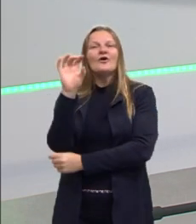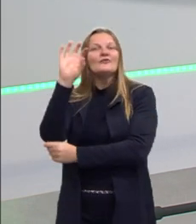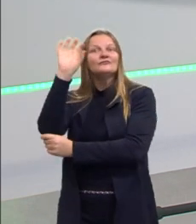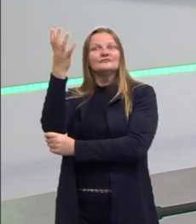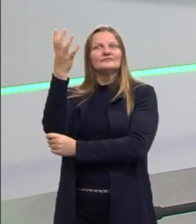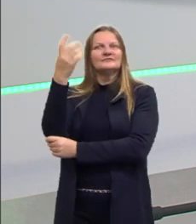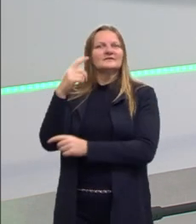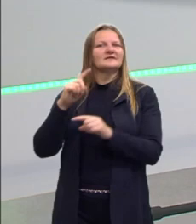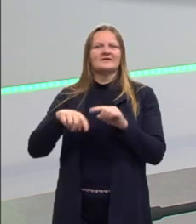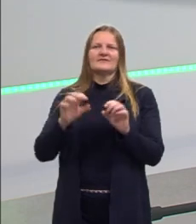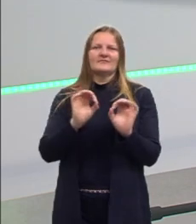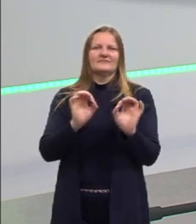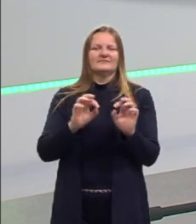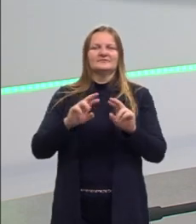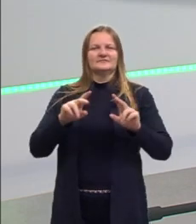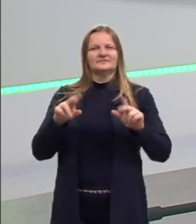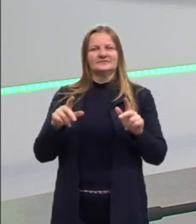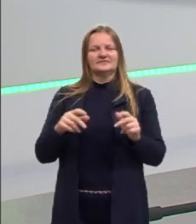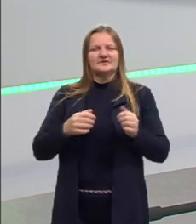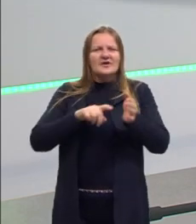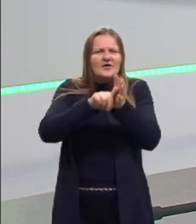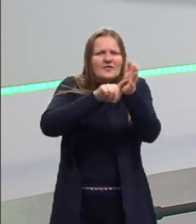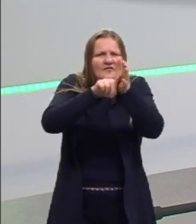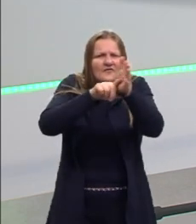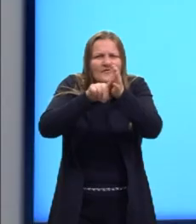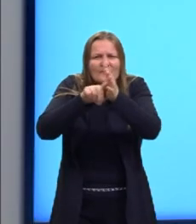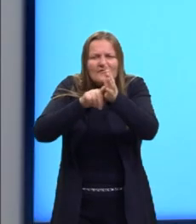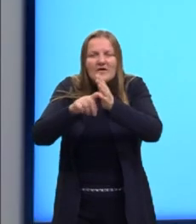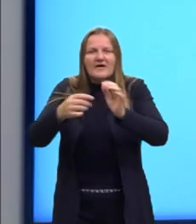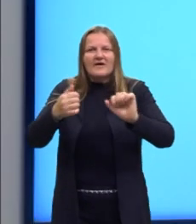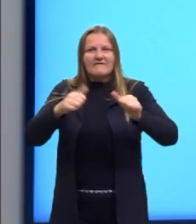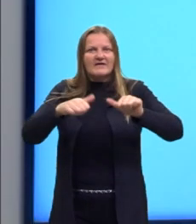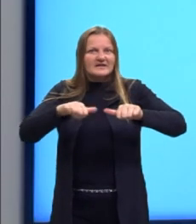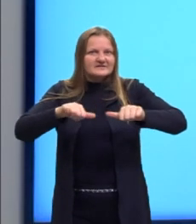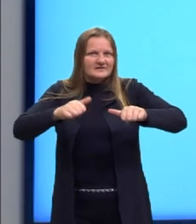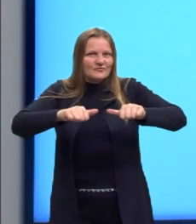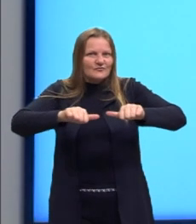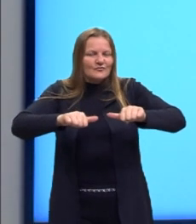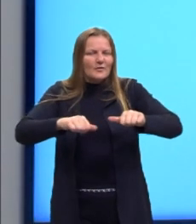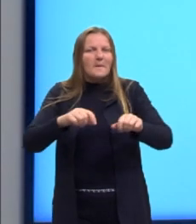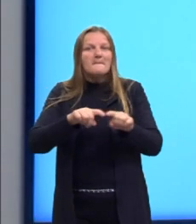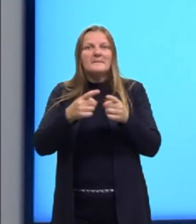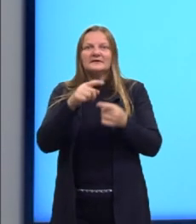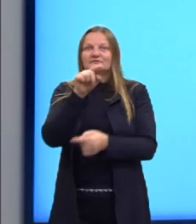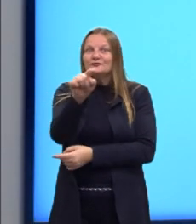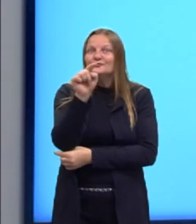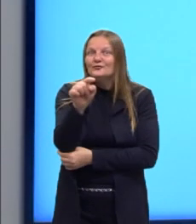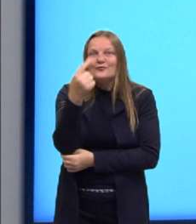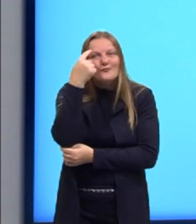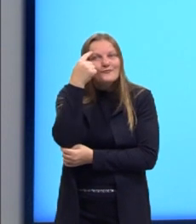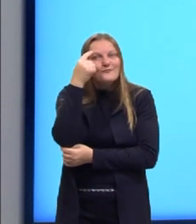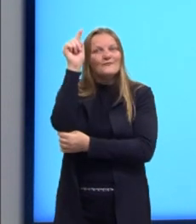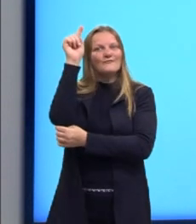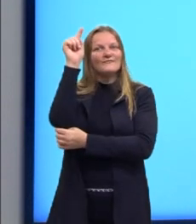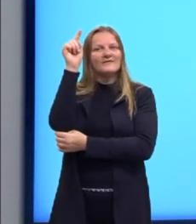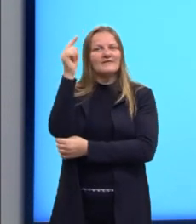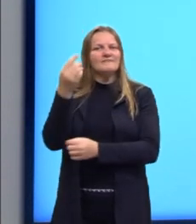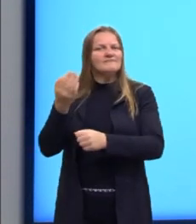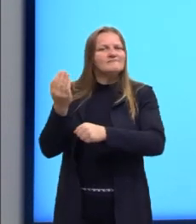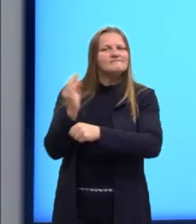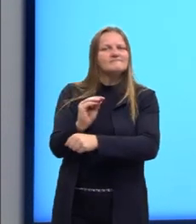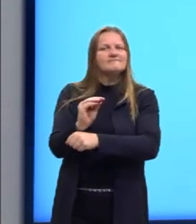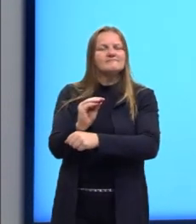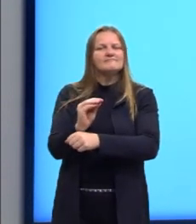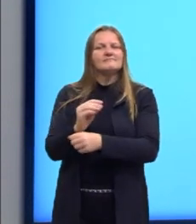porque não é a solução que ele vai avaliar. É a tua capacidade de pensar em uma iniciativa para intervir